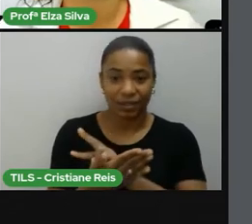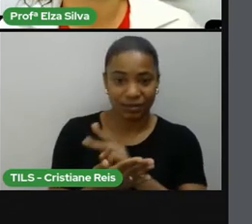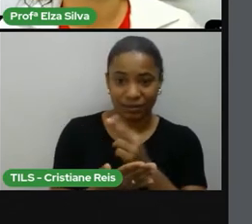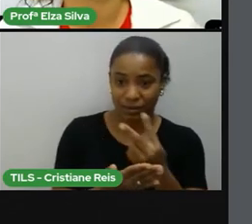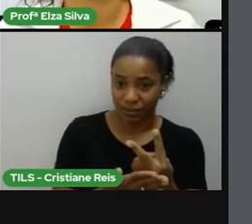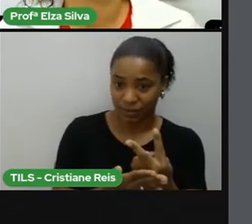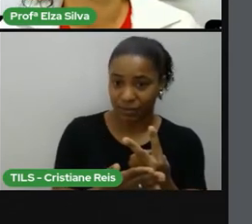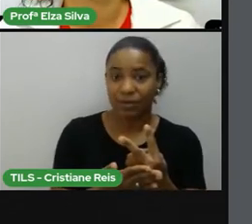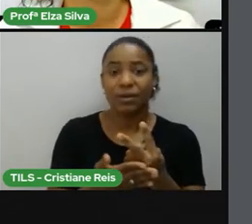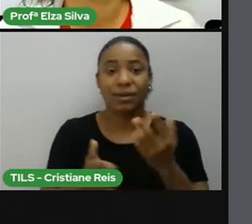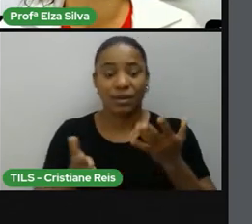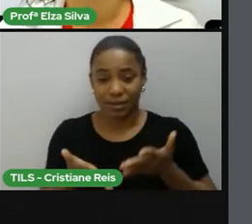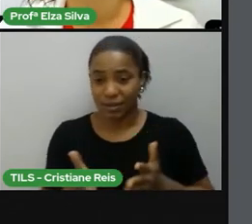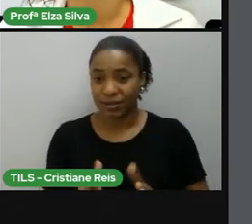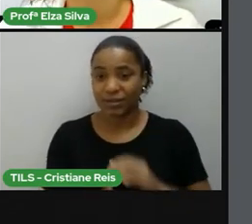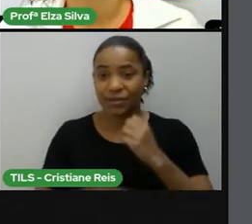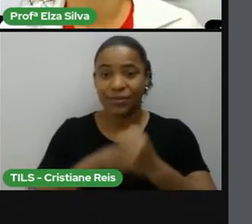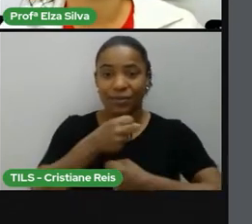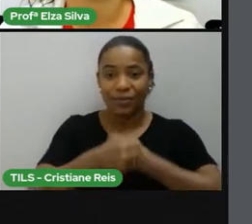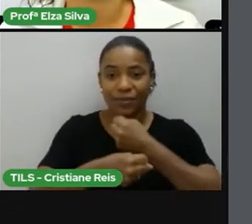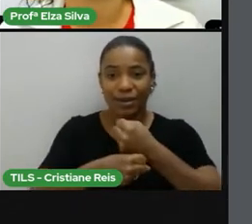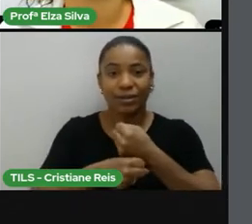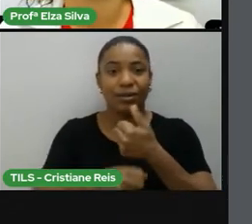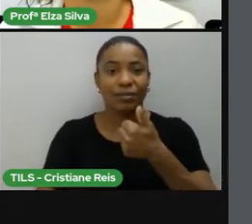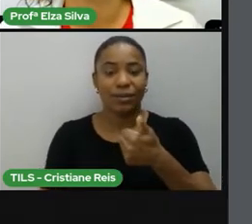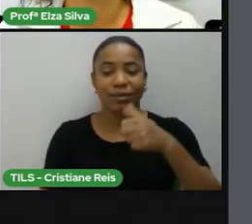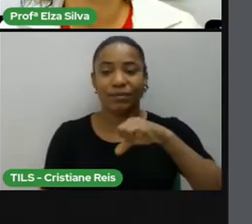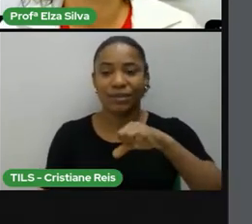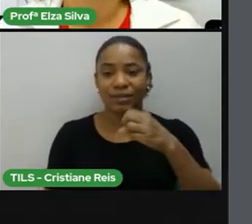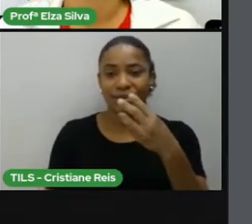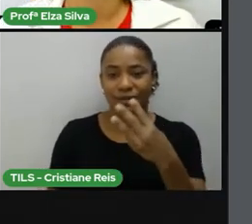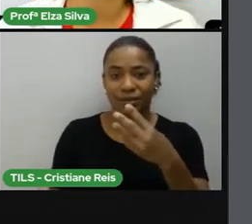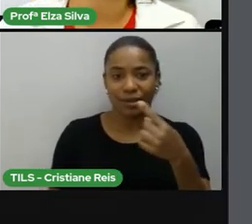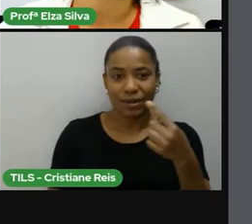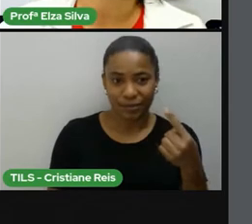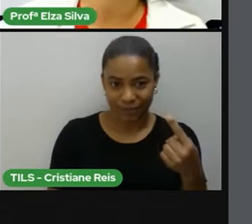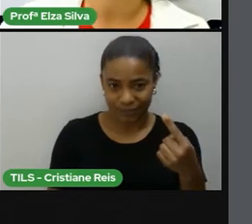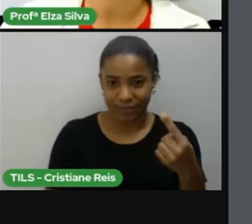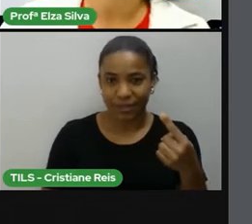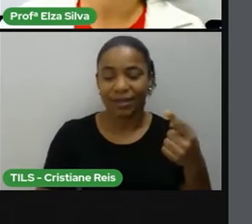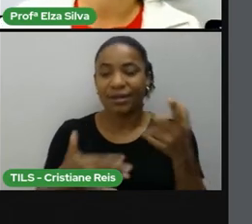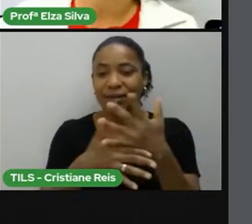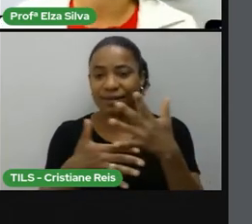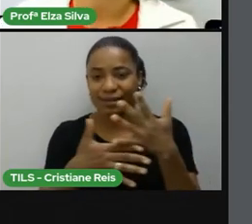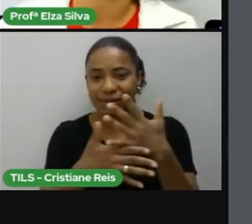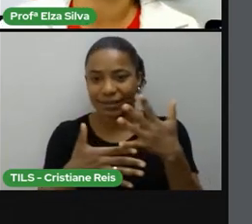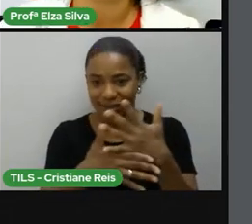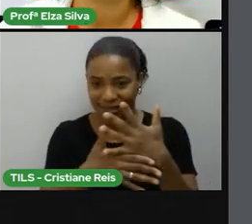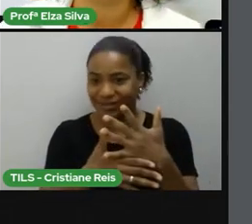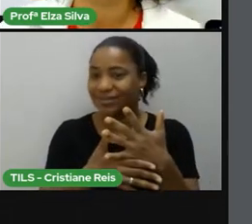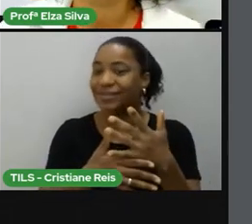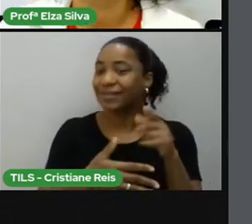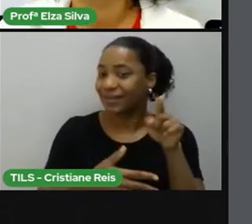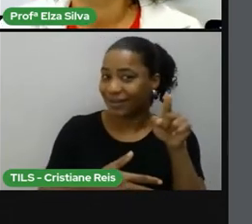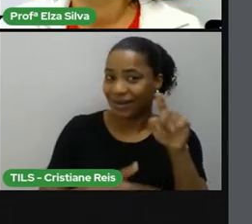1931 nesta cidade de nome Ohio que fica nos Estados Unidos da América.